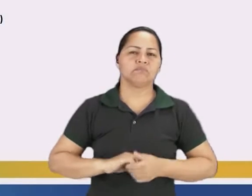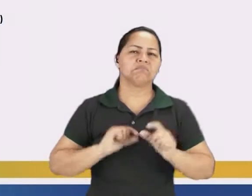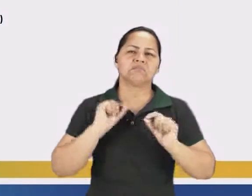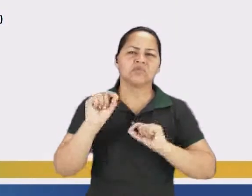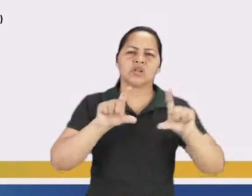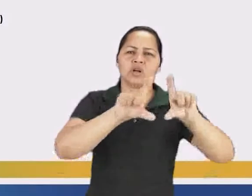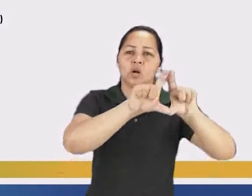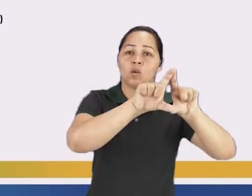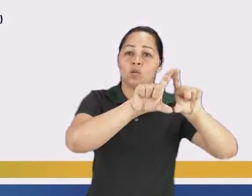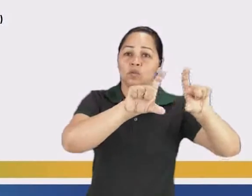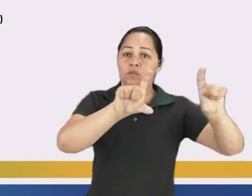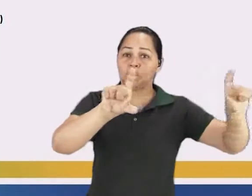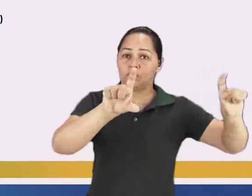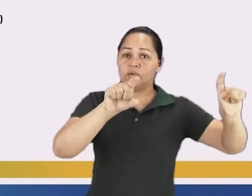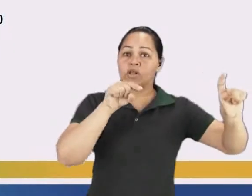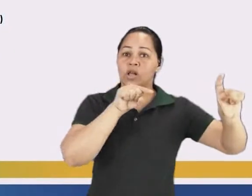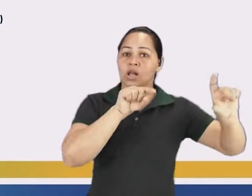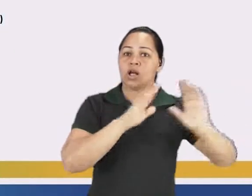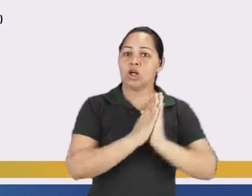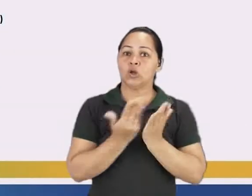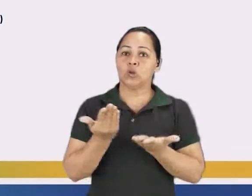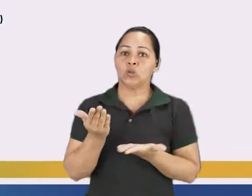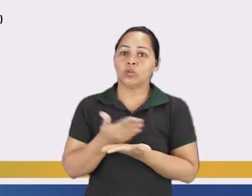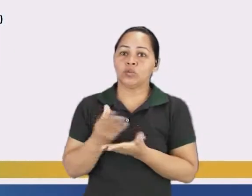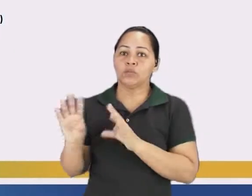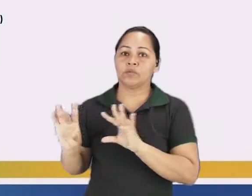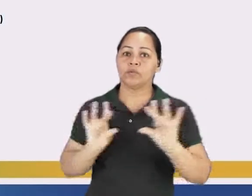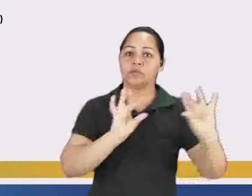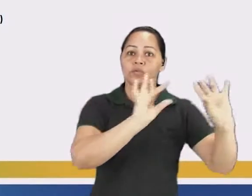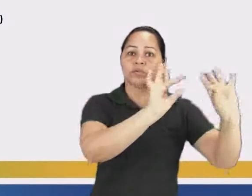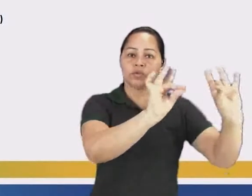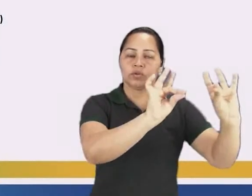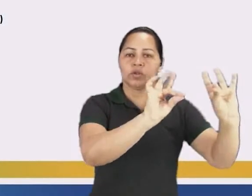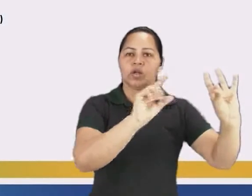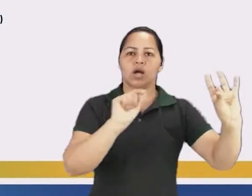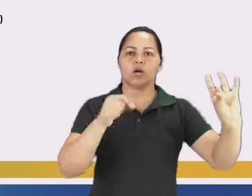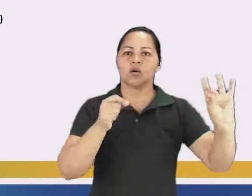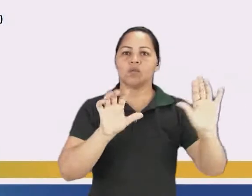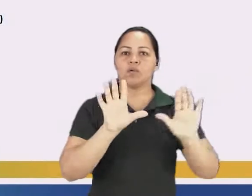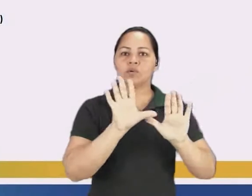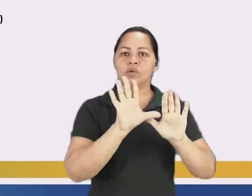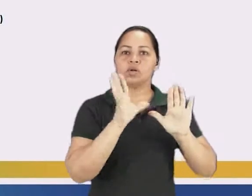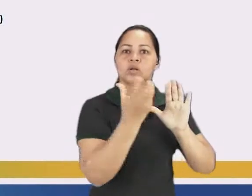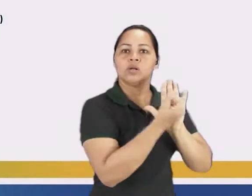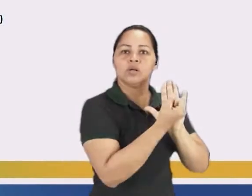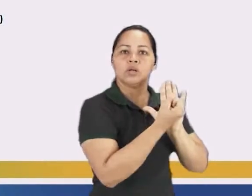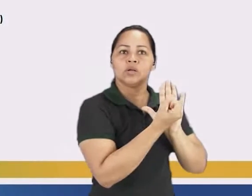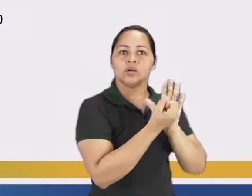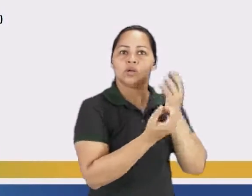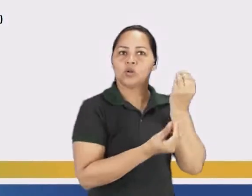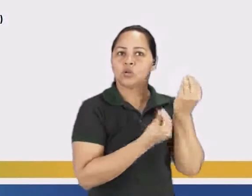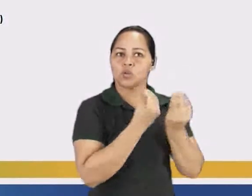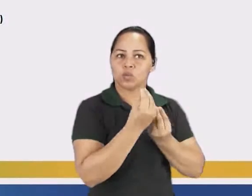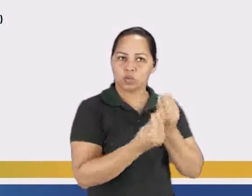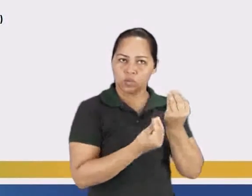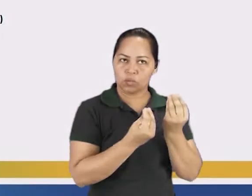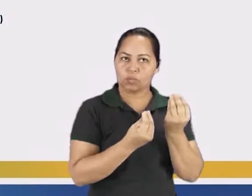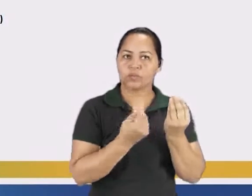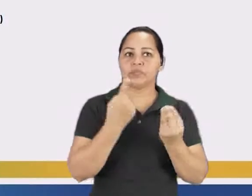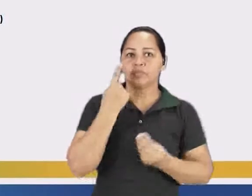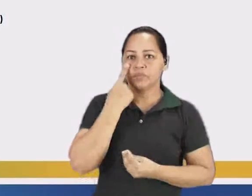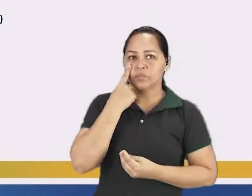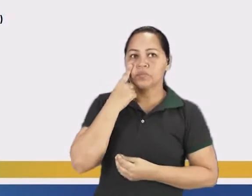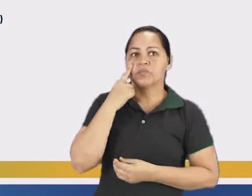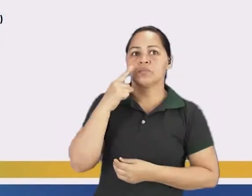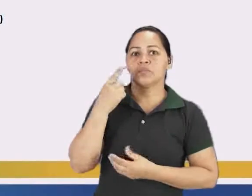trabalha aqui? Quais são essas características simbolistas? A sinestesia, a literação e a sugestão. Depois